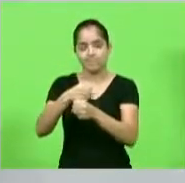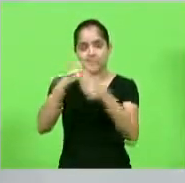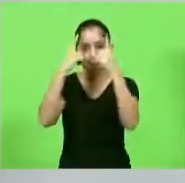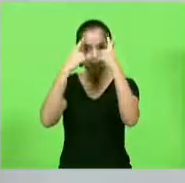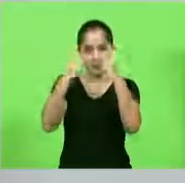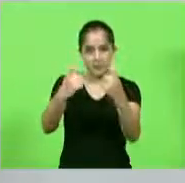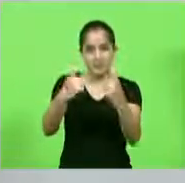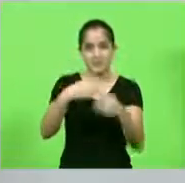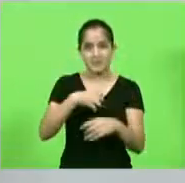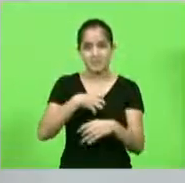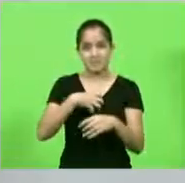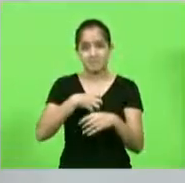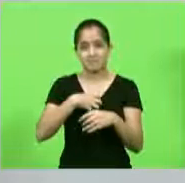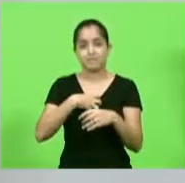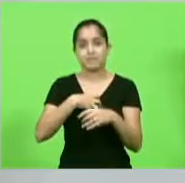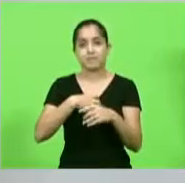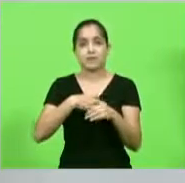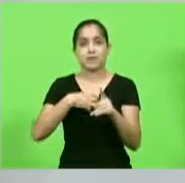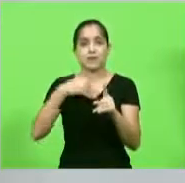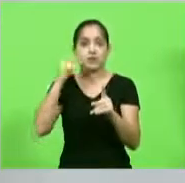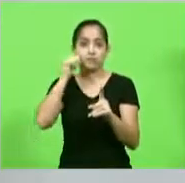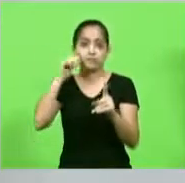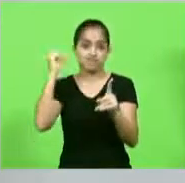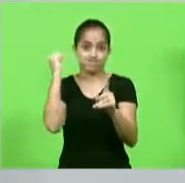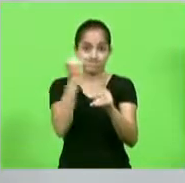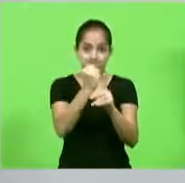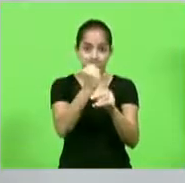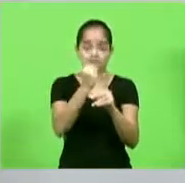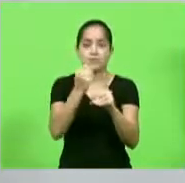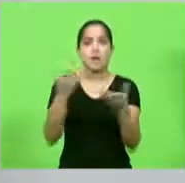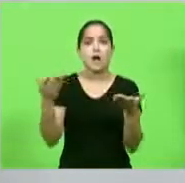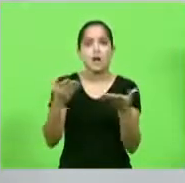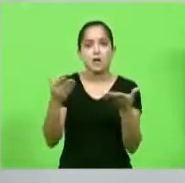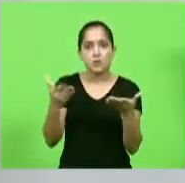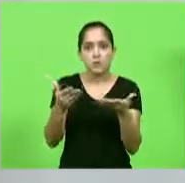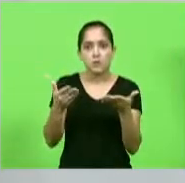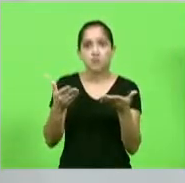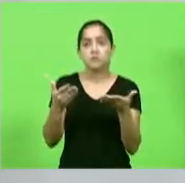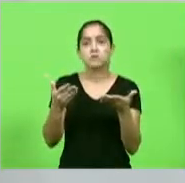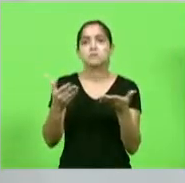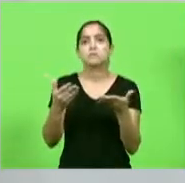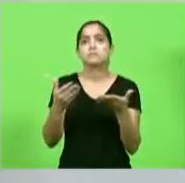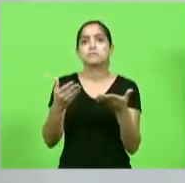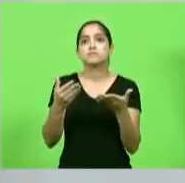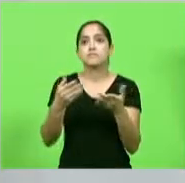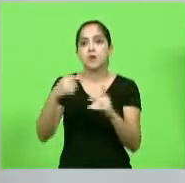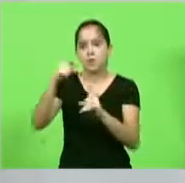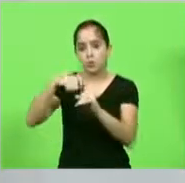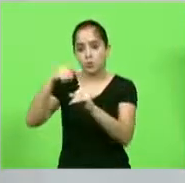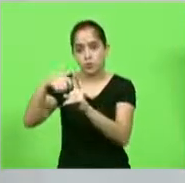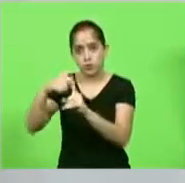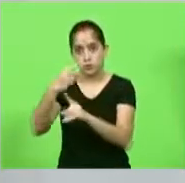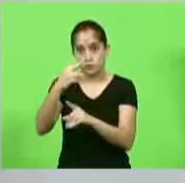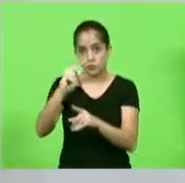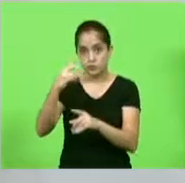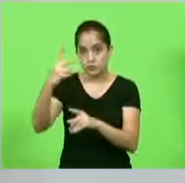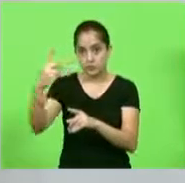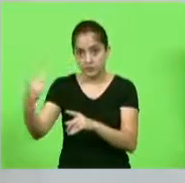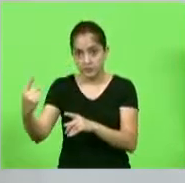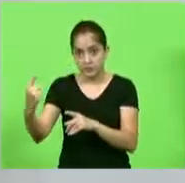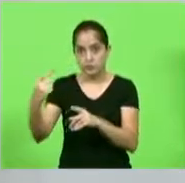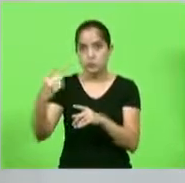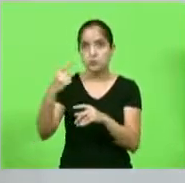classificadas como feminicídio. Agora nos três primeiros meses de 2021